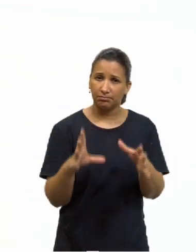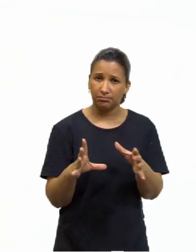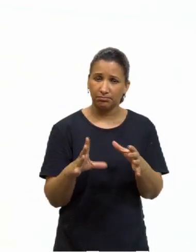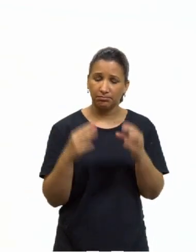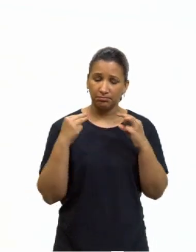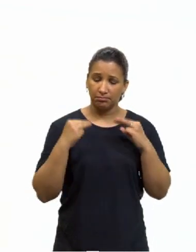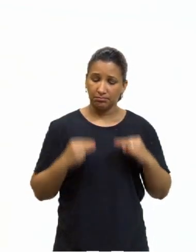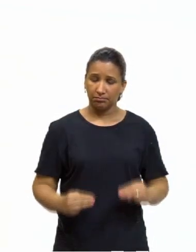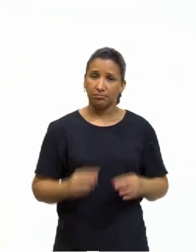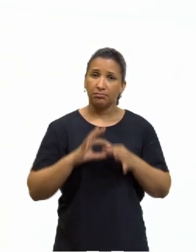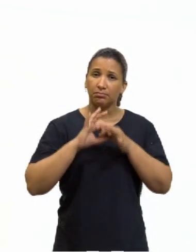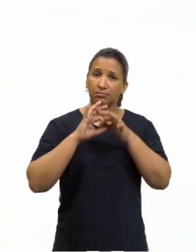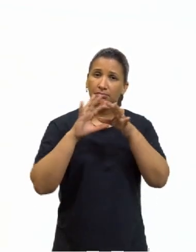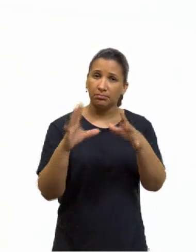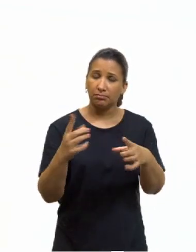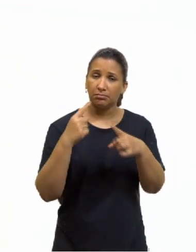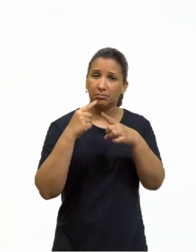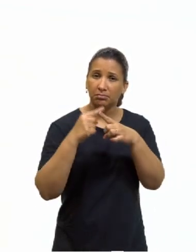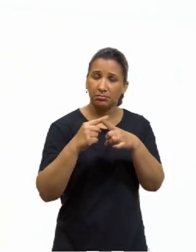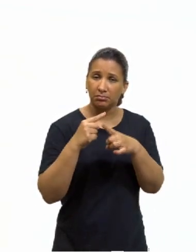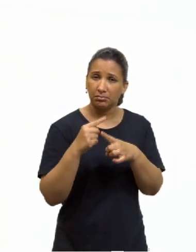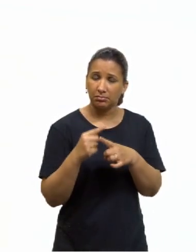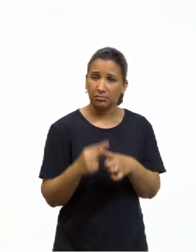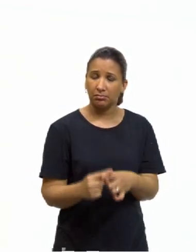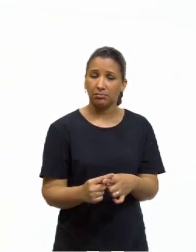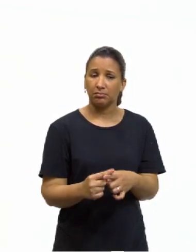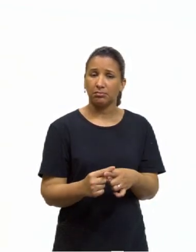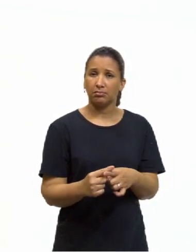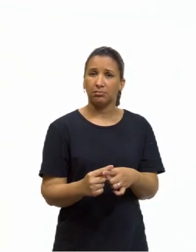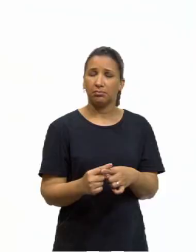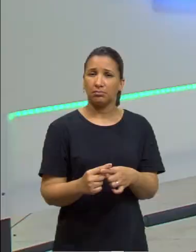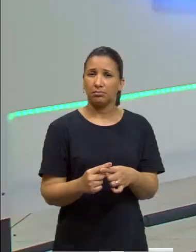moralmente livres, porque essa nossa